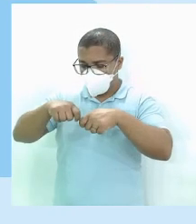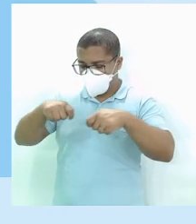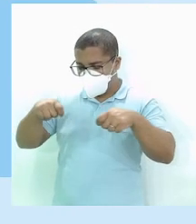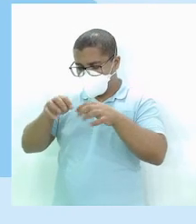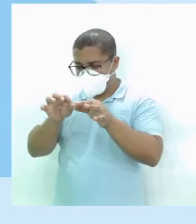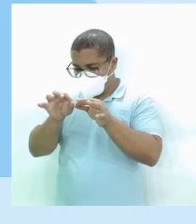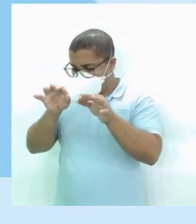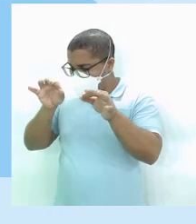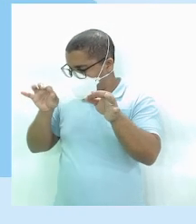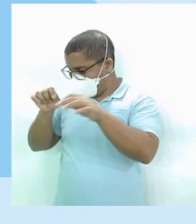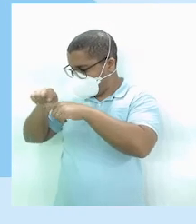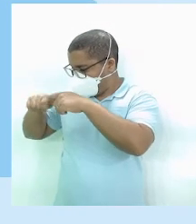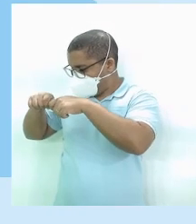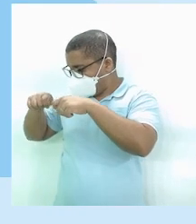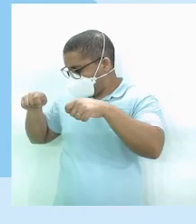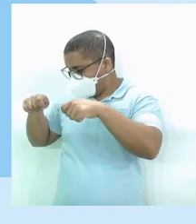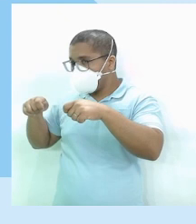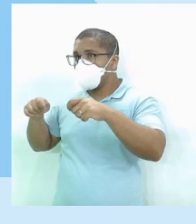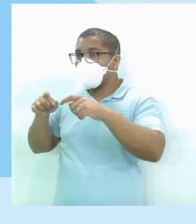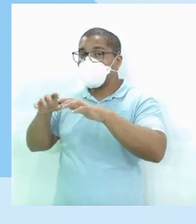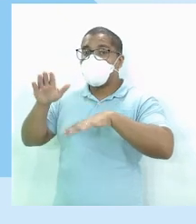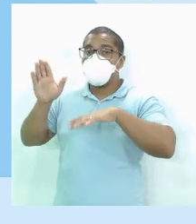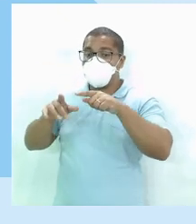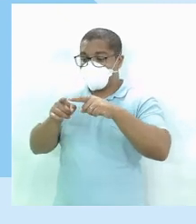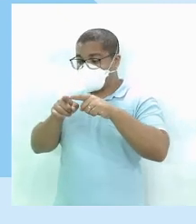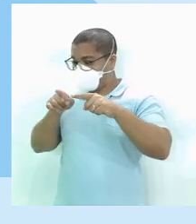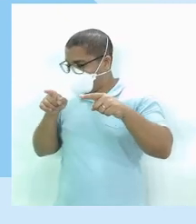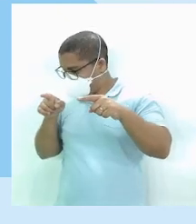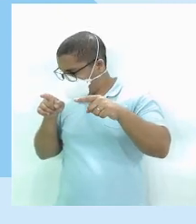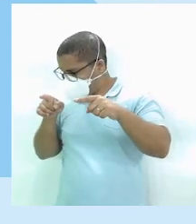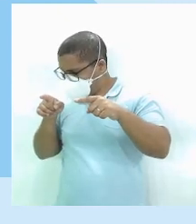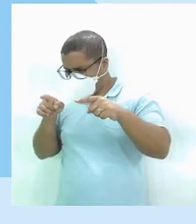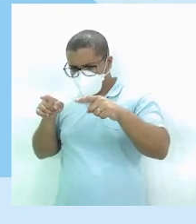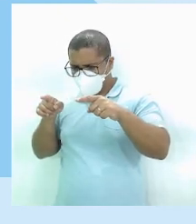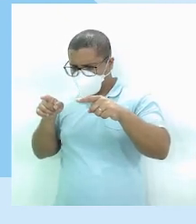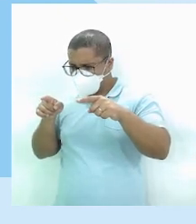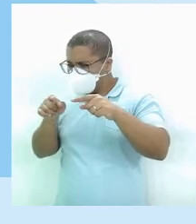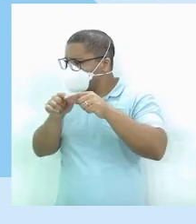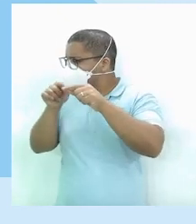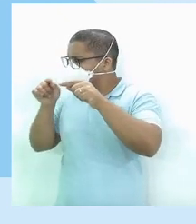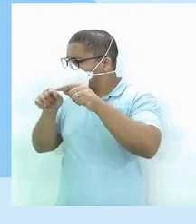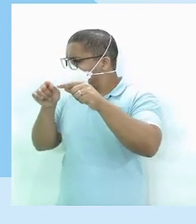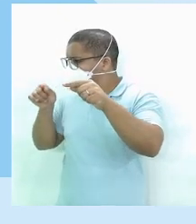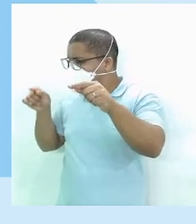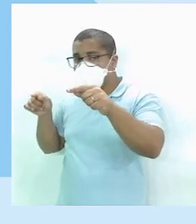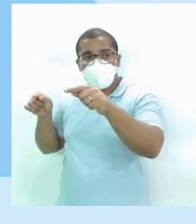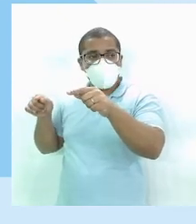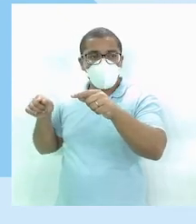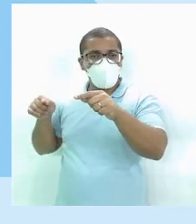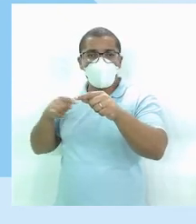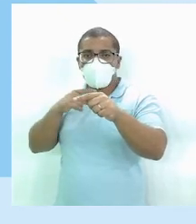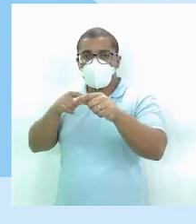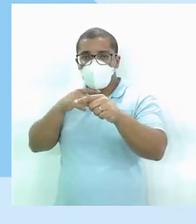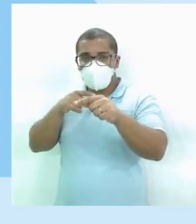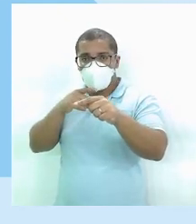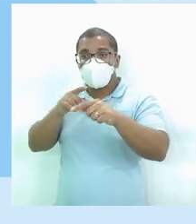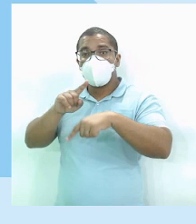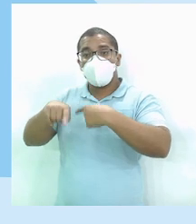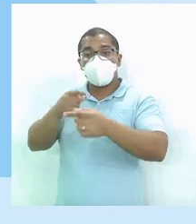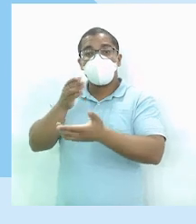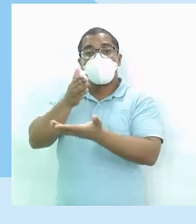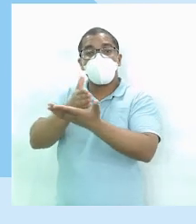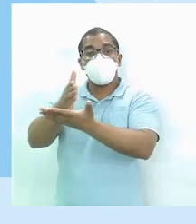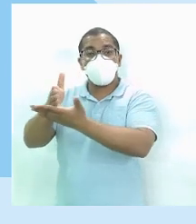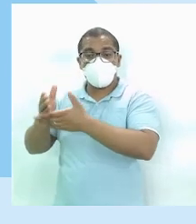Às vezes Esse intervalo Não batia com a terra Aí ele subdividia Esse pedacinho Era quando surgia